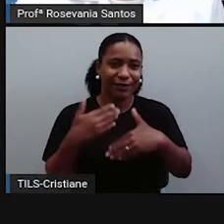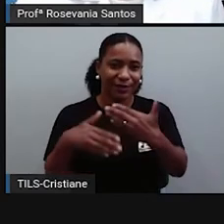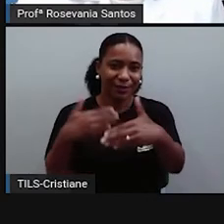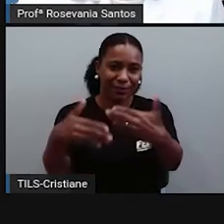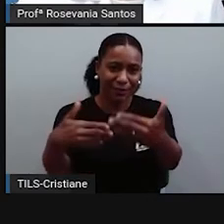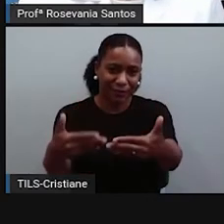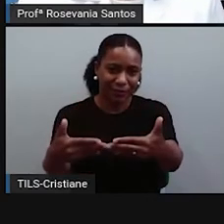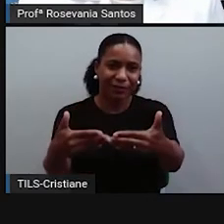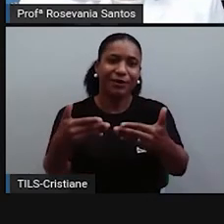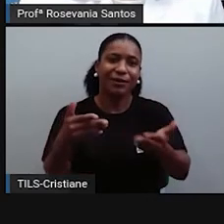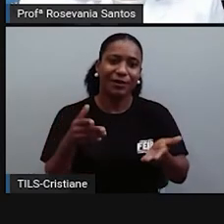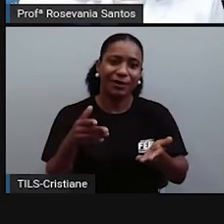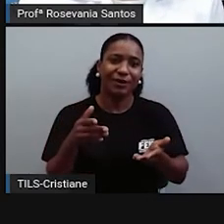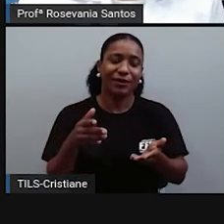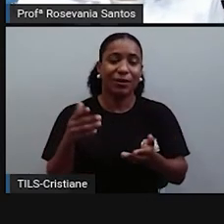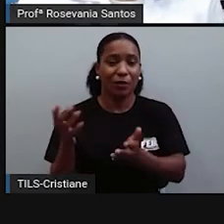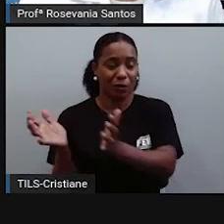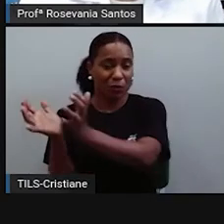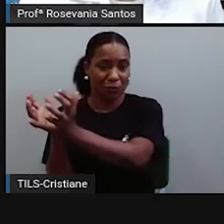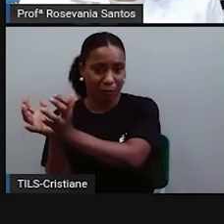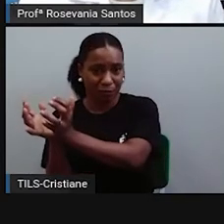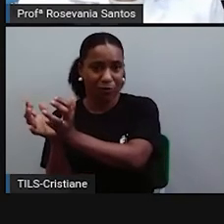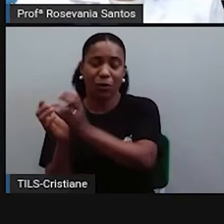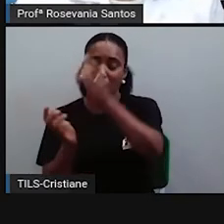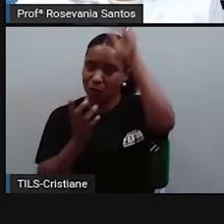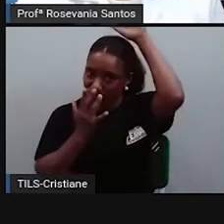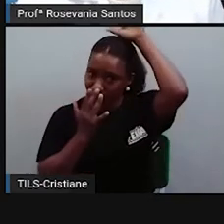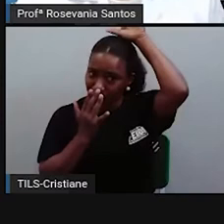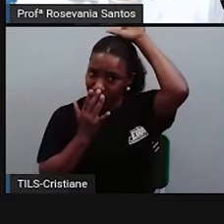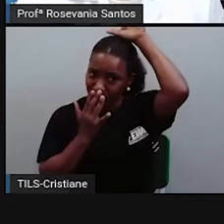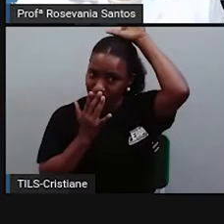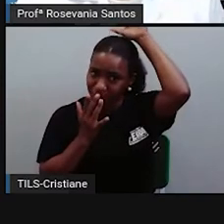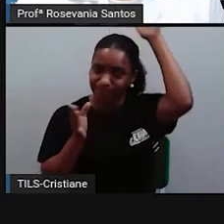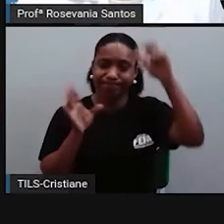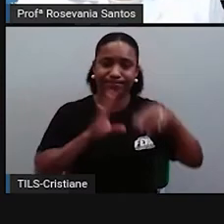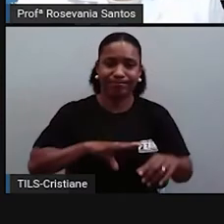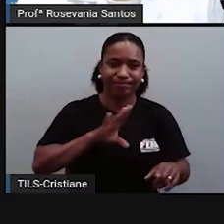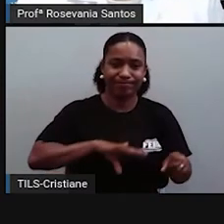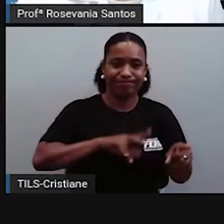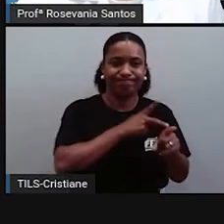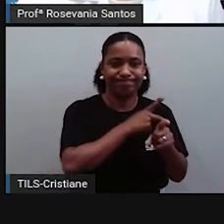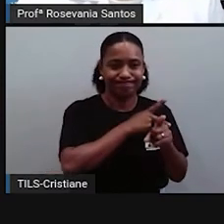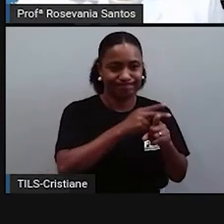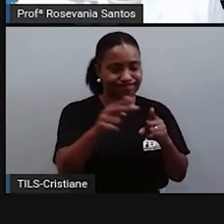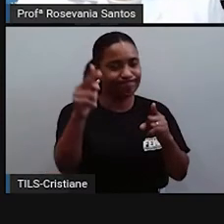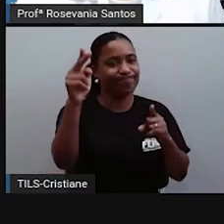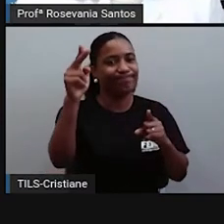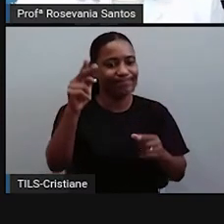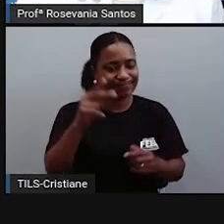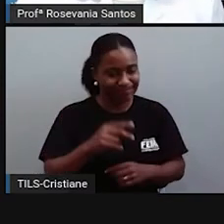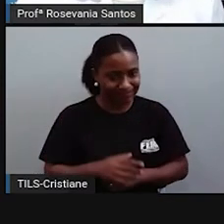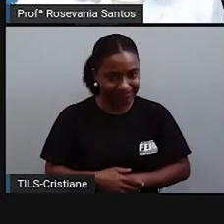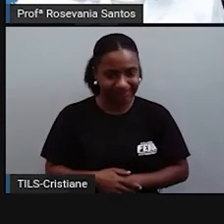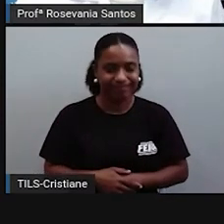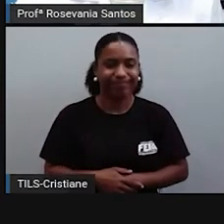os índios com a ajuda de outros tribos rivais. Esse processo se reuniu. Os índios foram